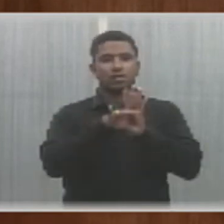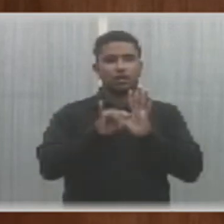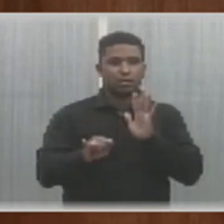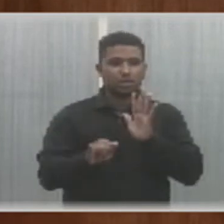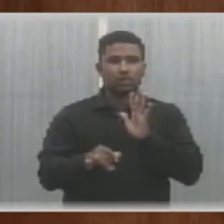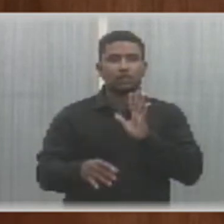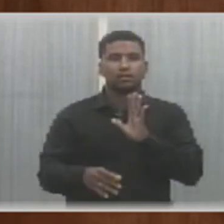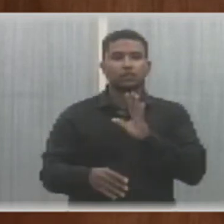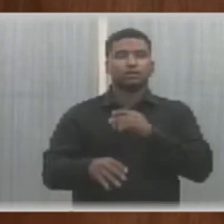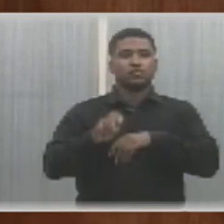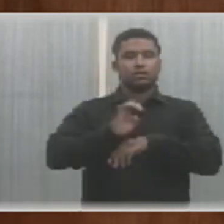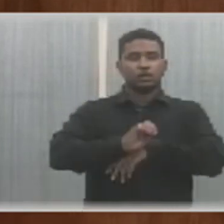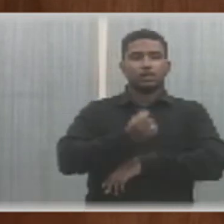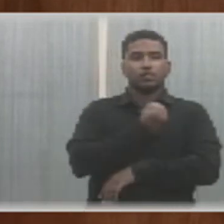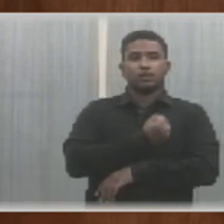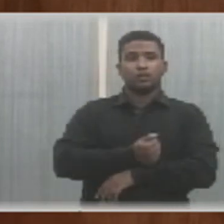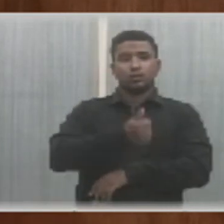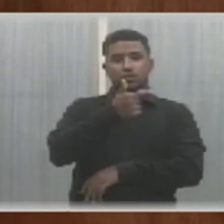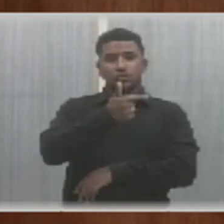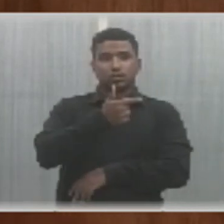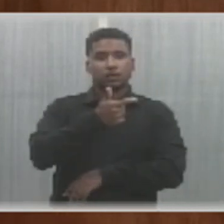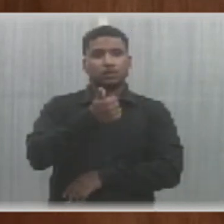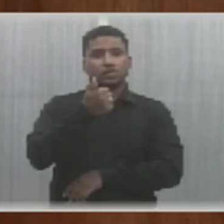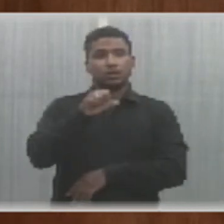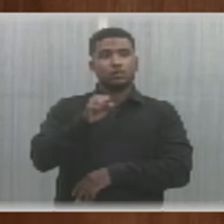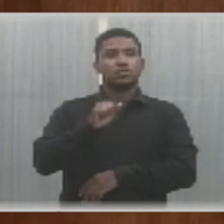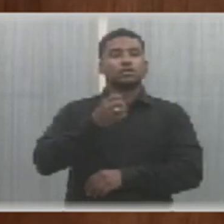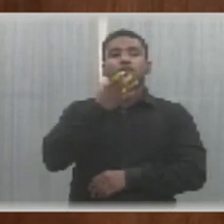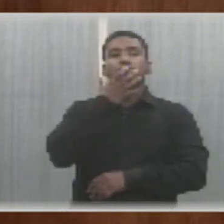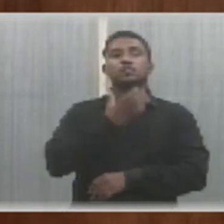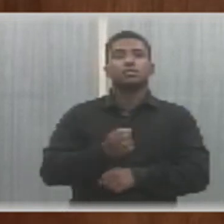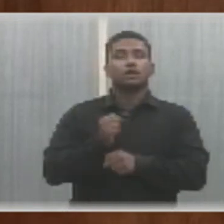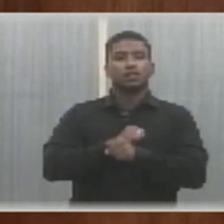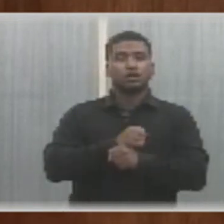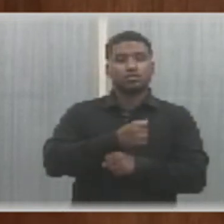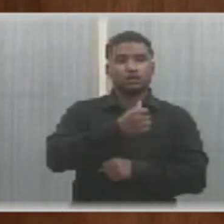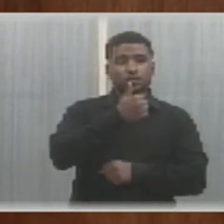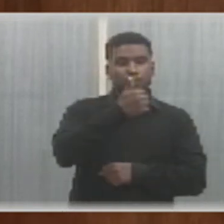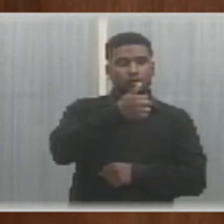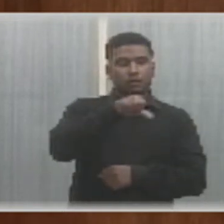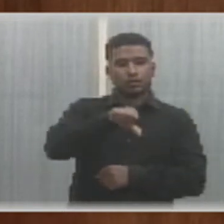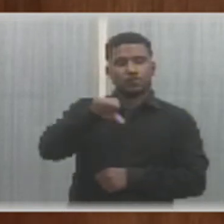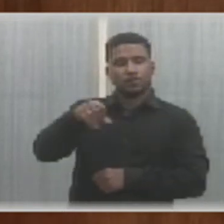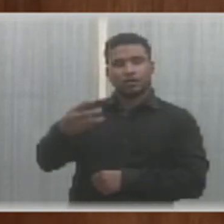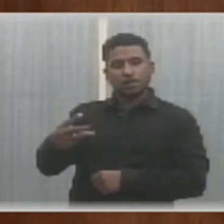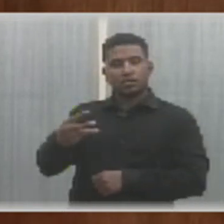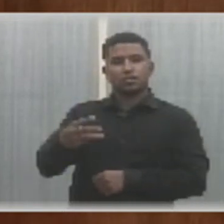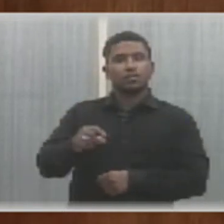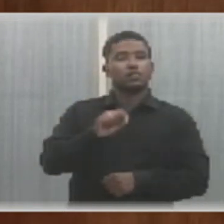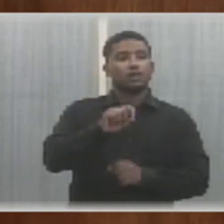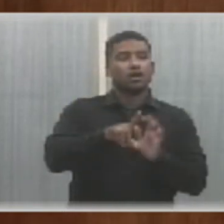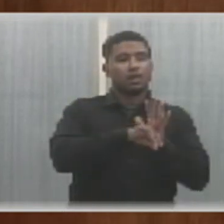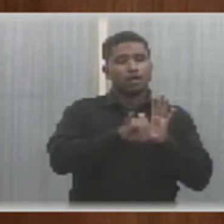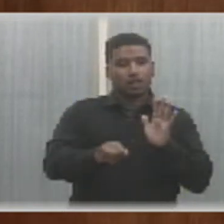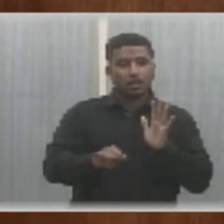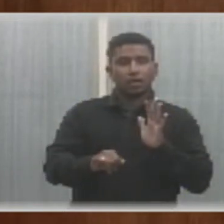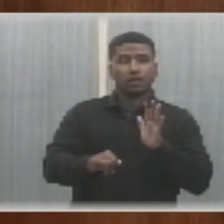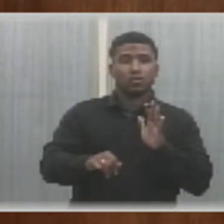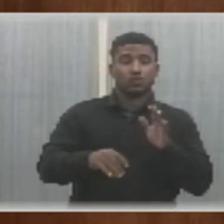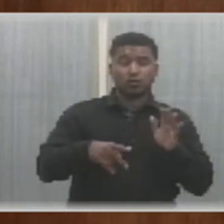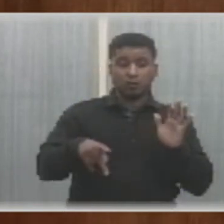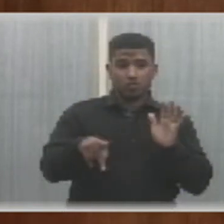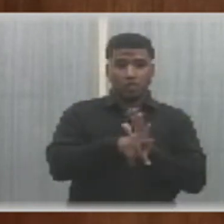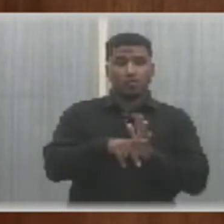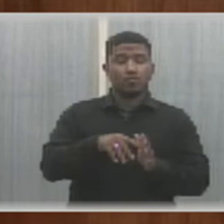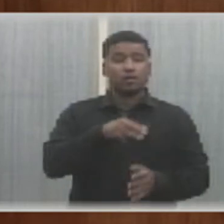Complementar Estadual nº 12, de 18 de dezembro de 1993, que institui a lei orgânica do Ministério